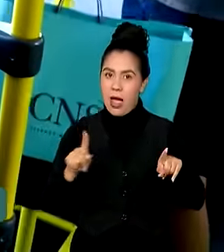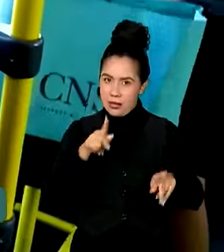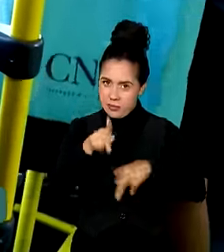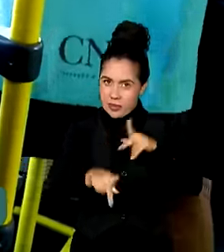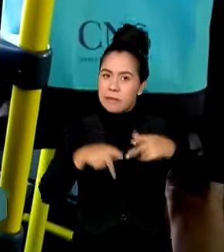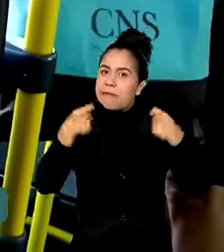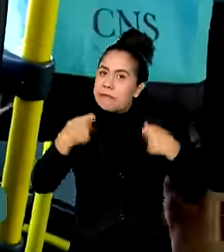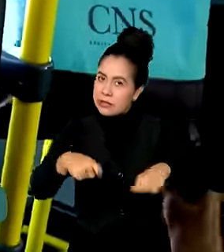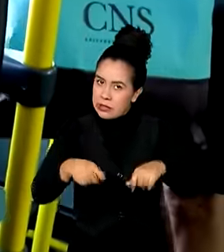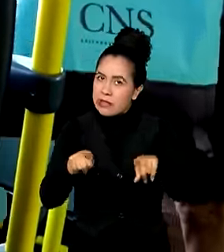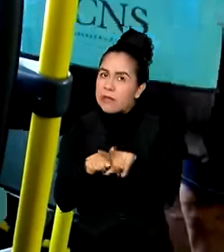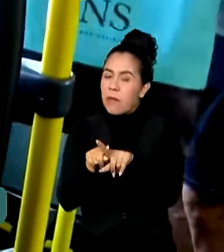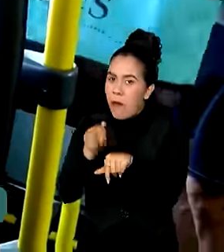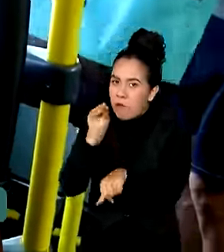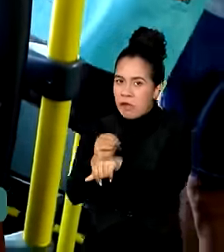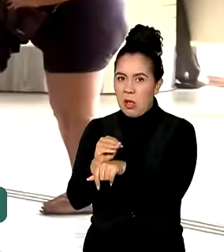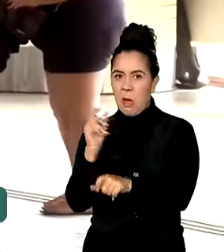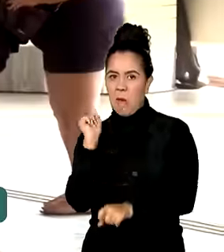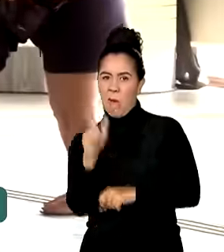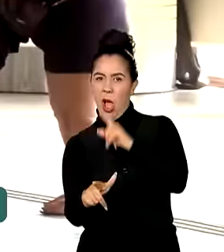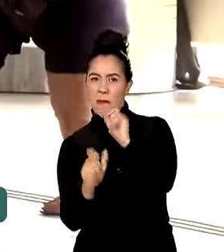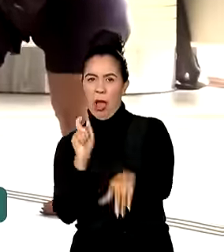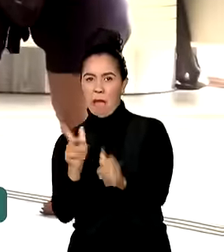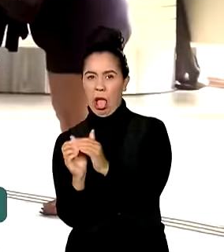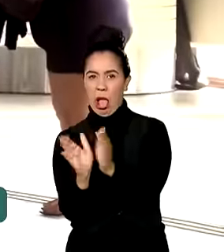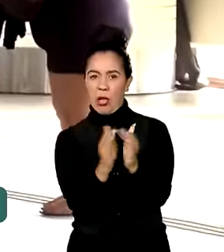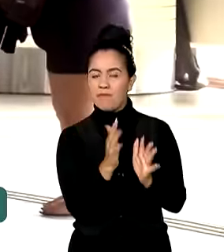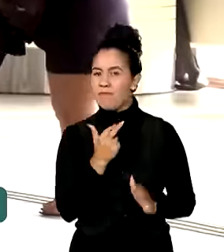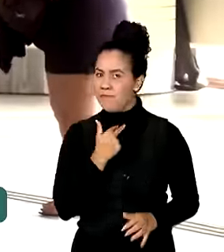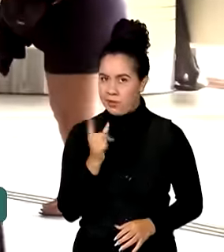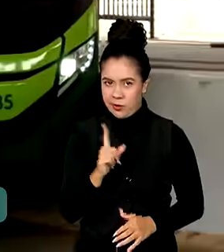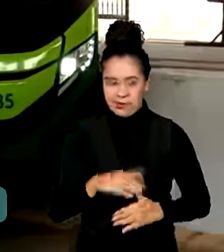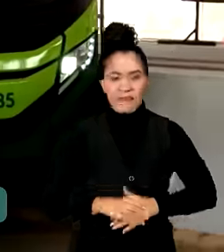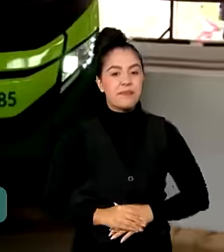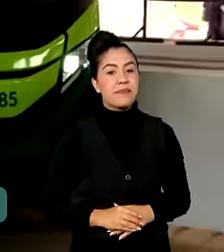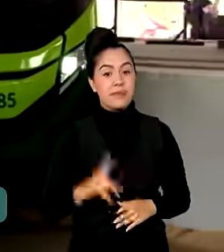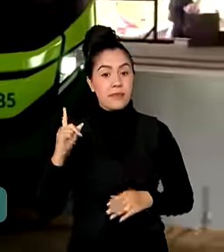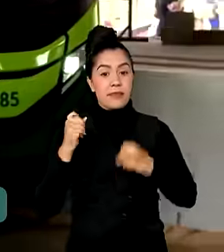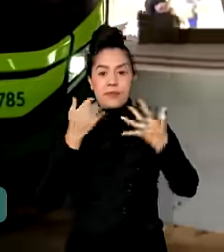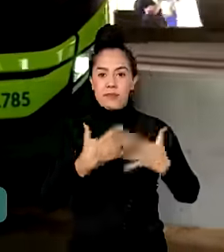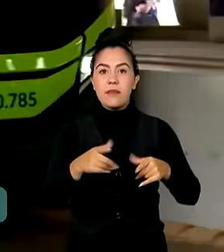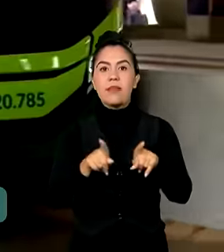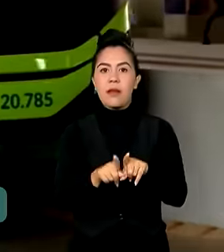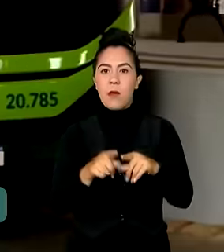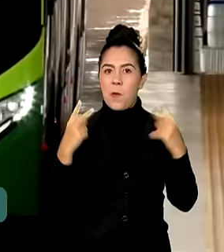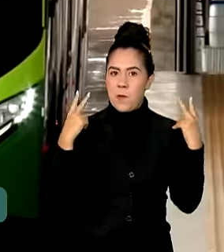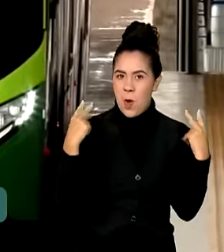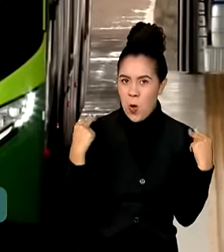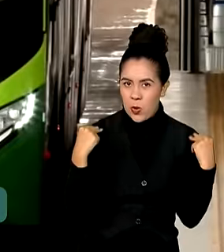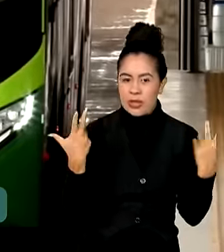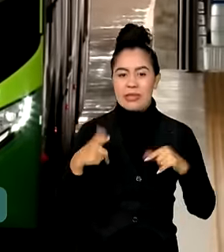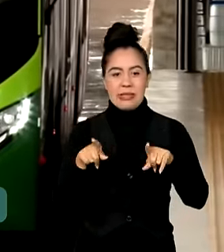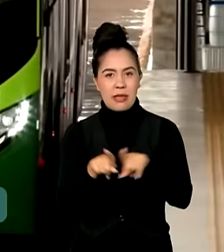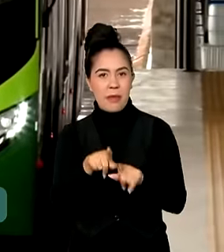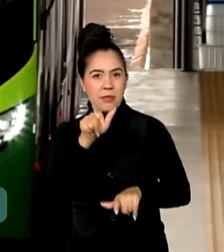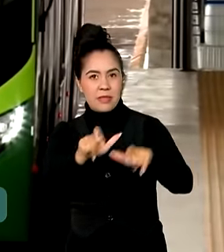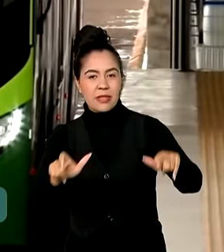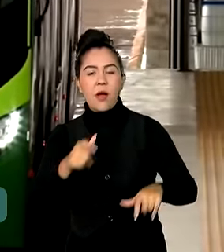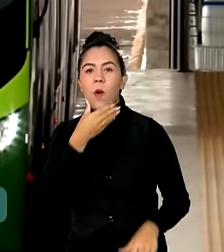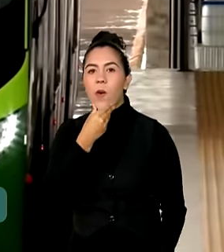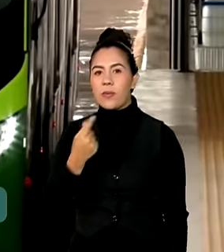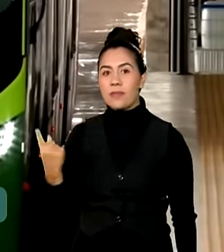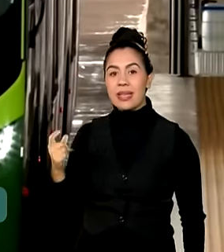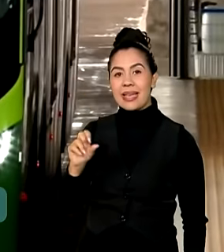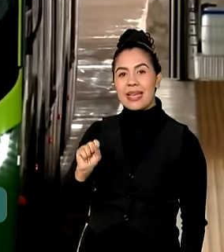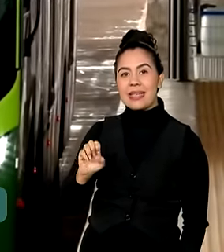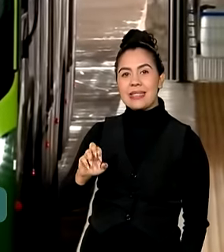zelar, né? Porque depredar não pode. Diferença para os passageiros e também para os motoristas, como o Sérgio, que dirige